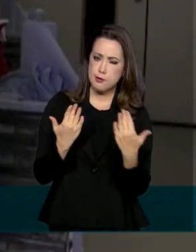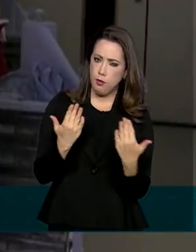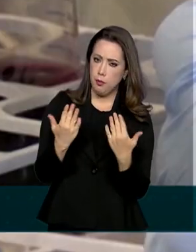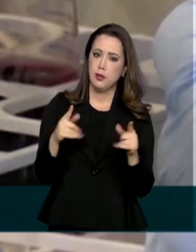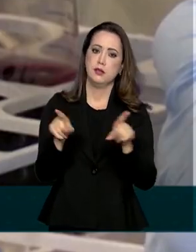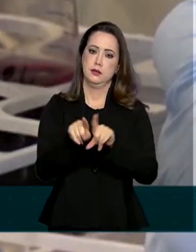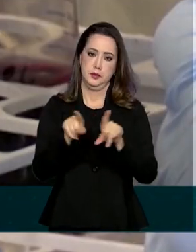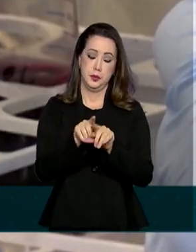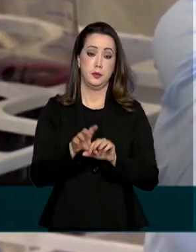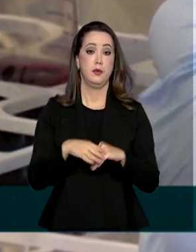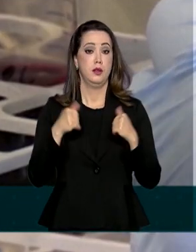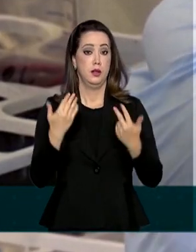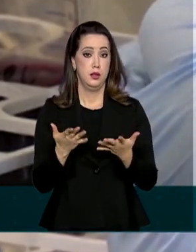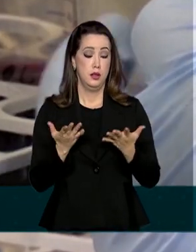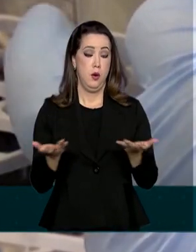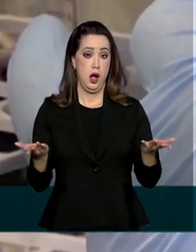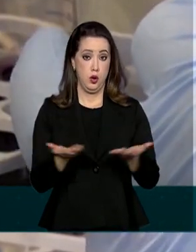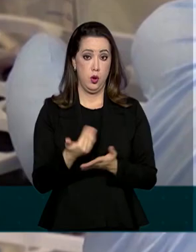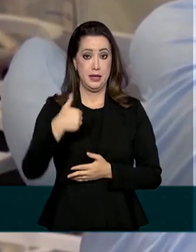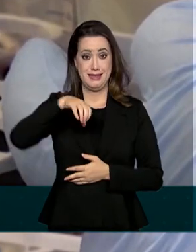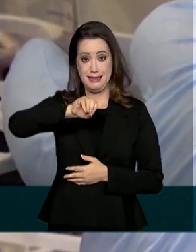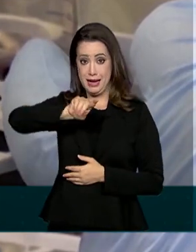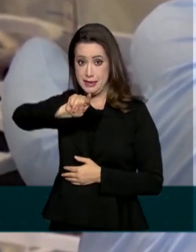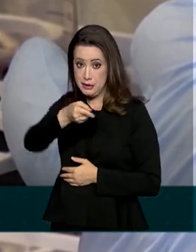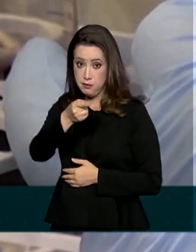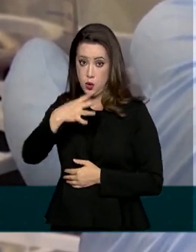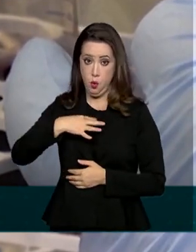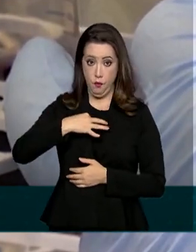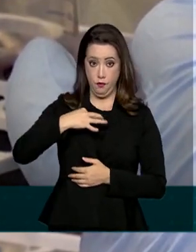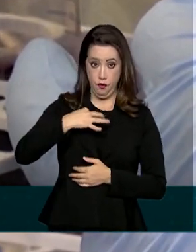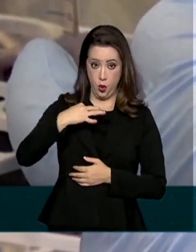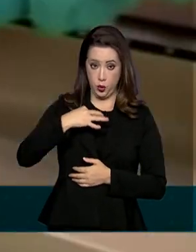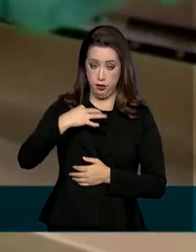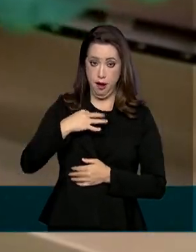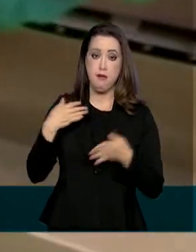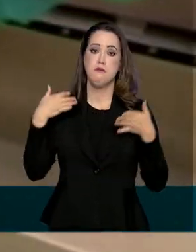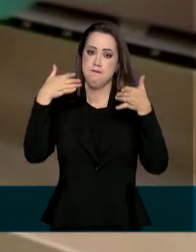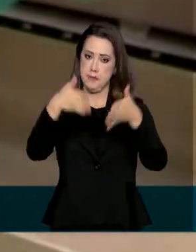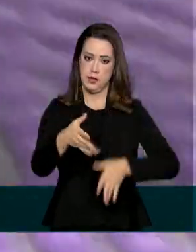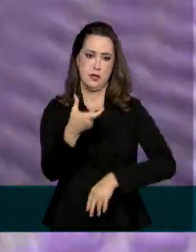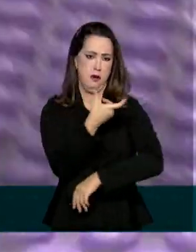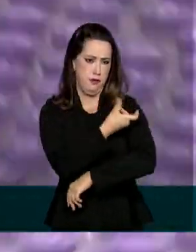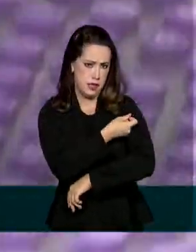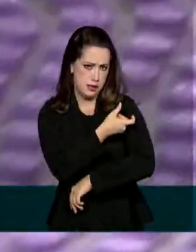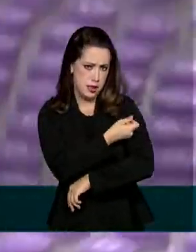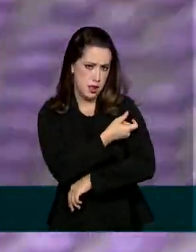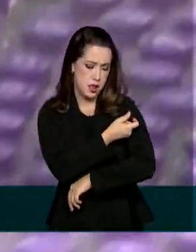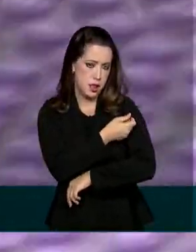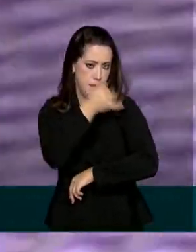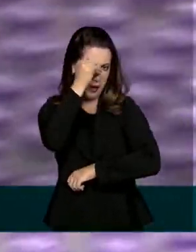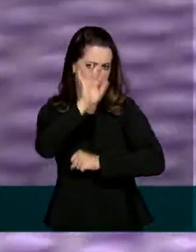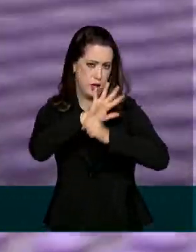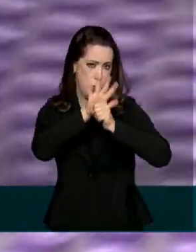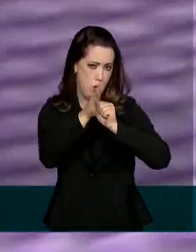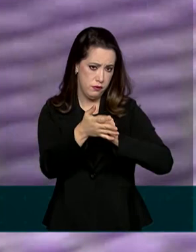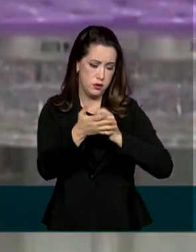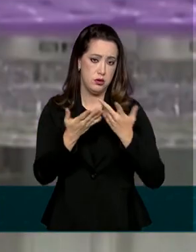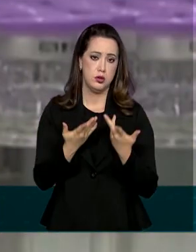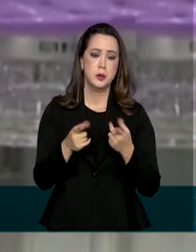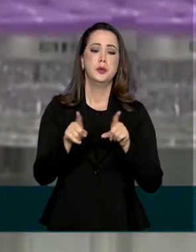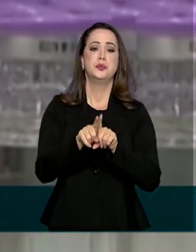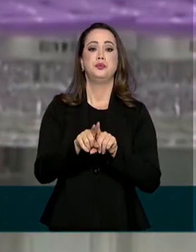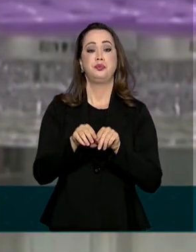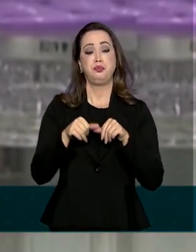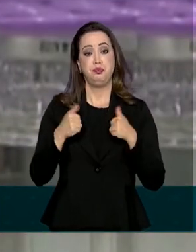permissão, ao todo, o país terá 10 mil voluntários, participantes dessa que é a última etapa de desenvolvimento da